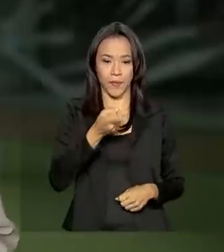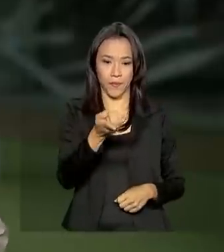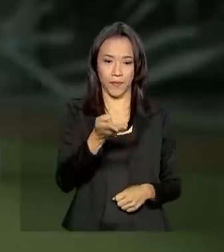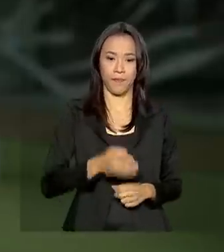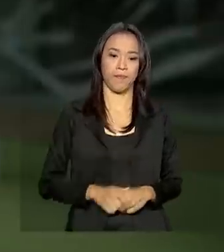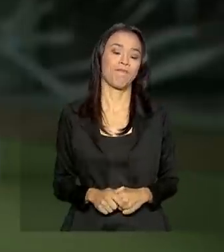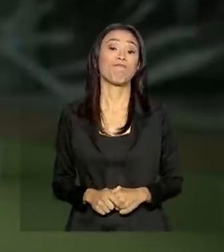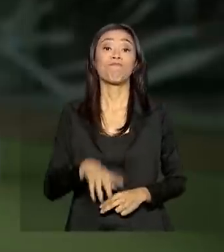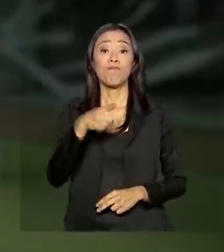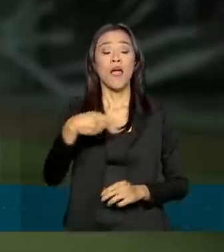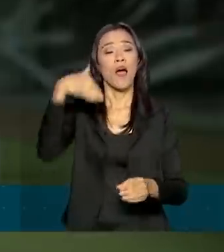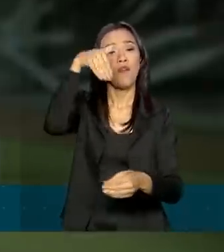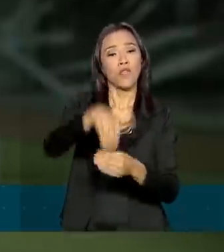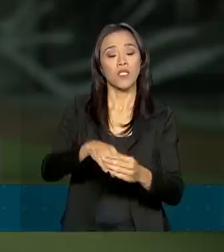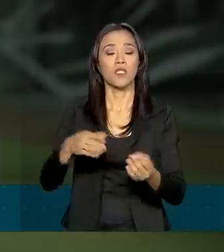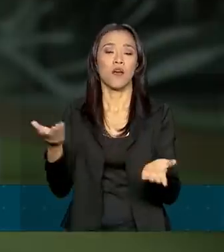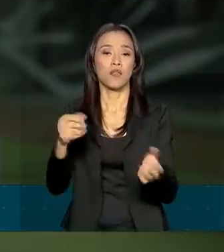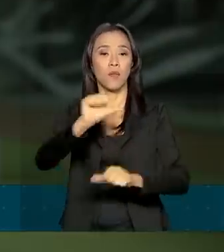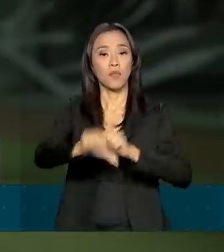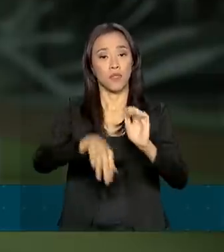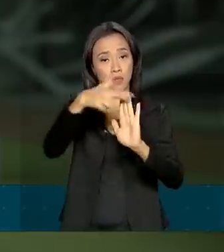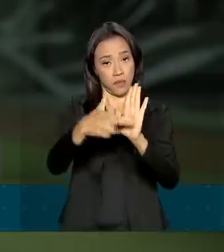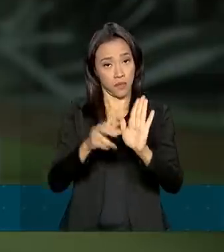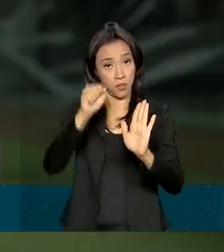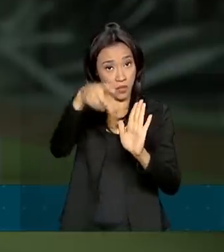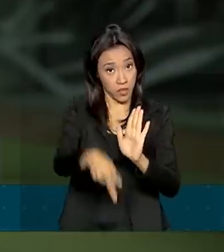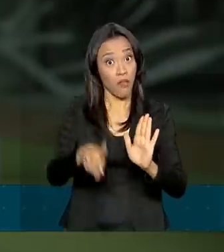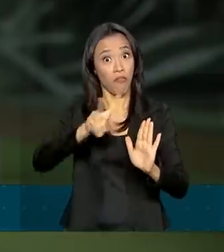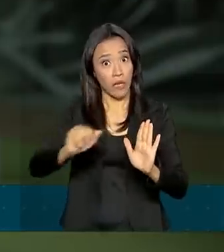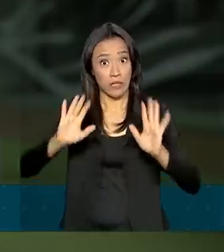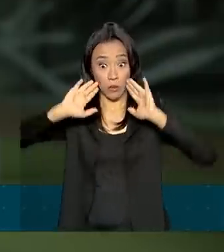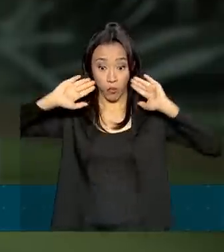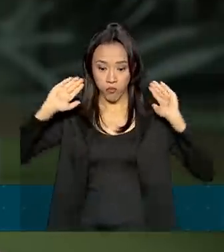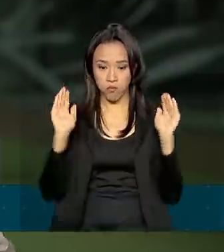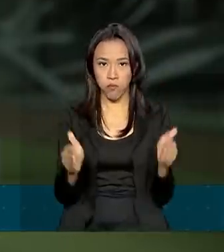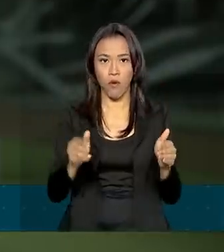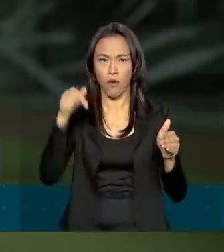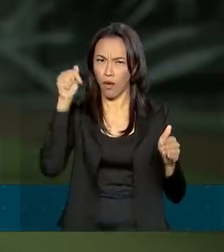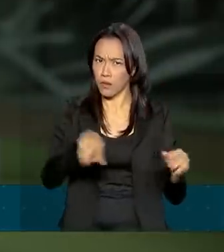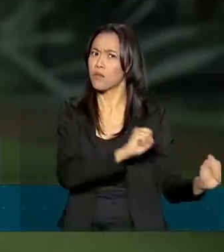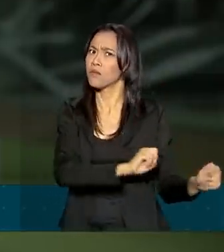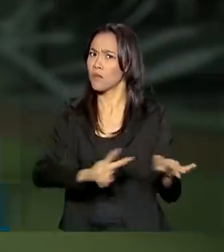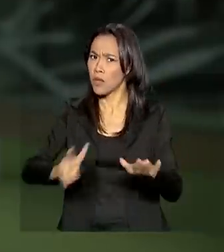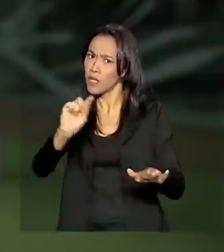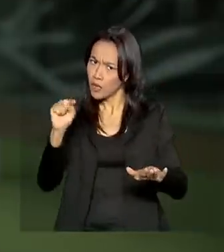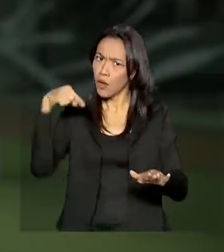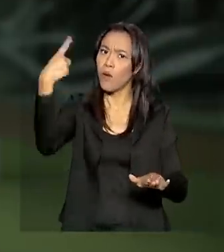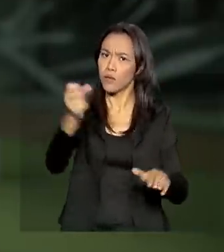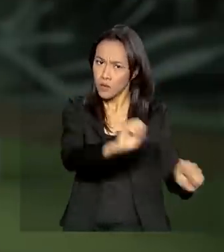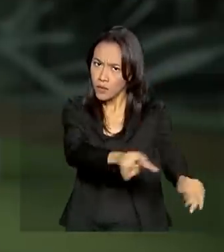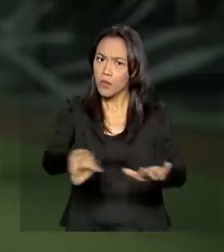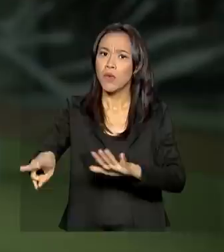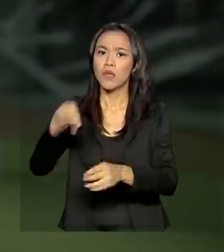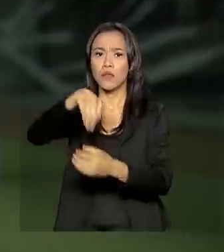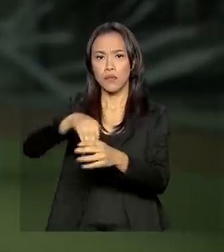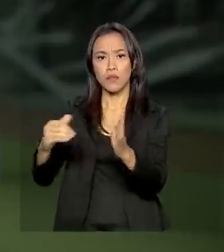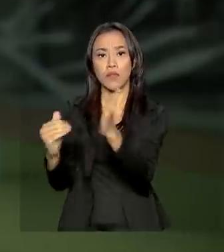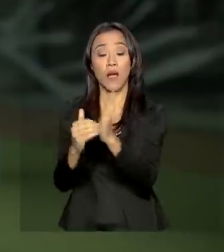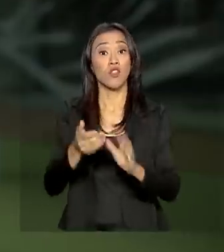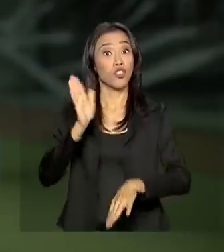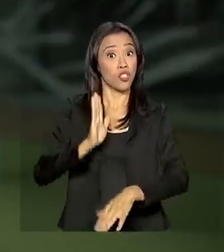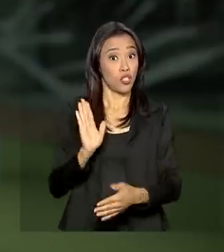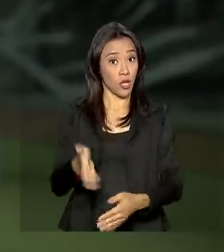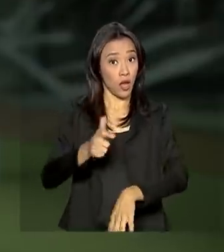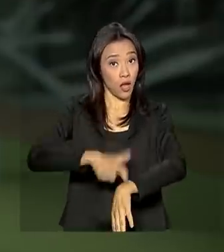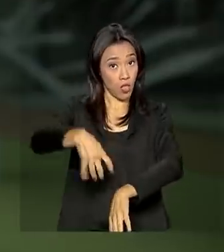A votação da reforma da Previdência vai dominar a pauta do Senado esta semana e na próxima. Logo cedo, às 9 horas da manhã, já